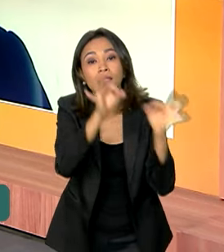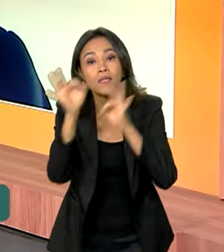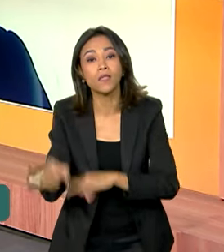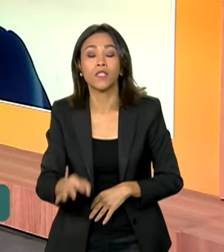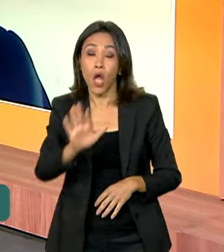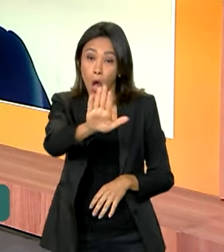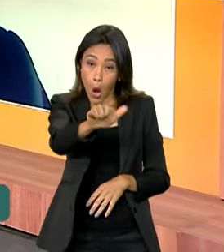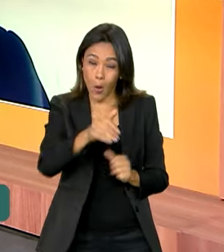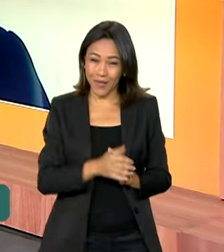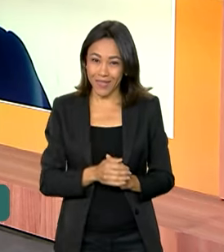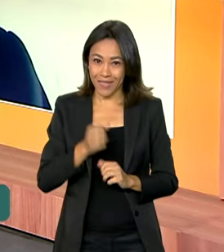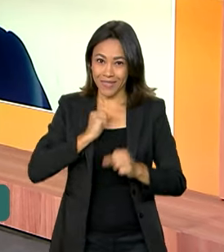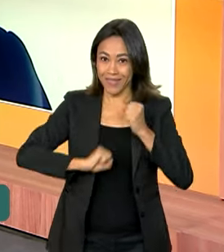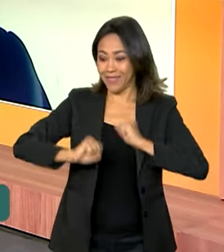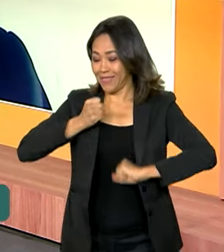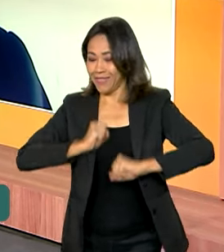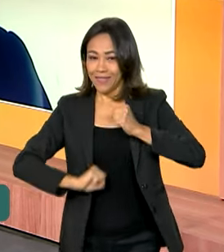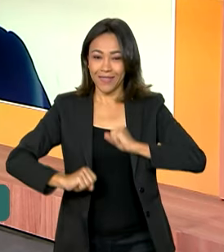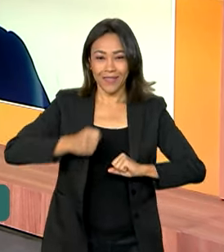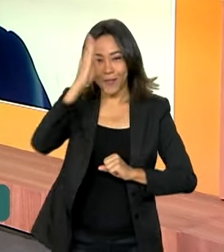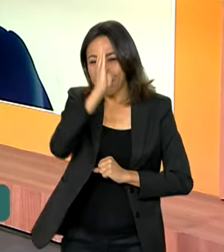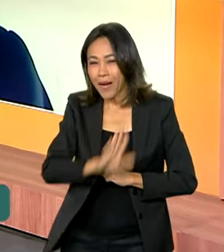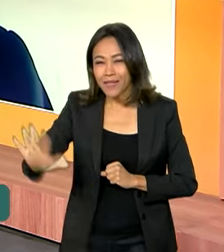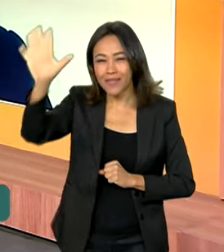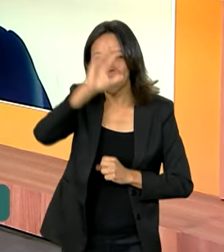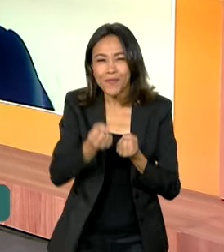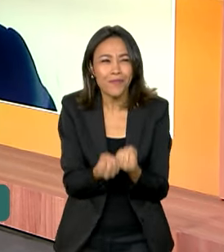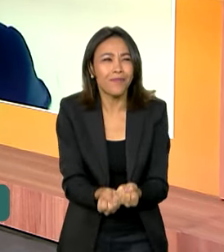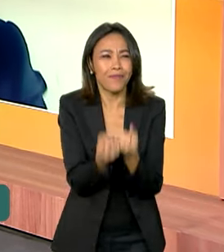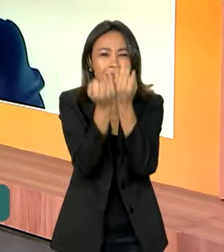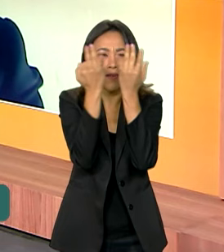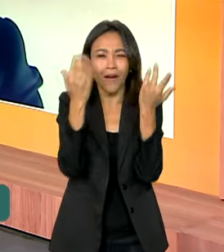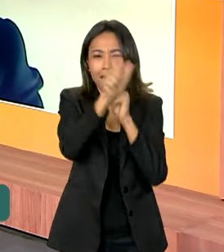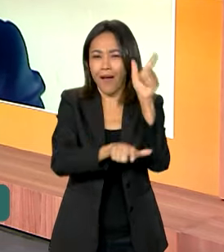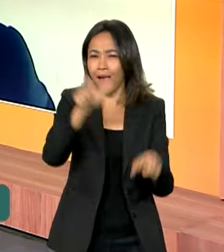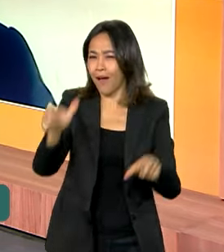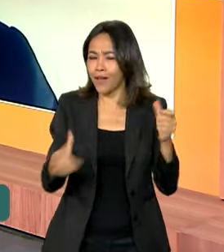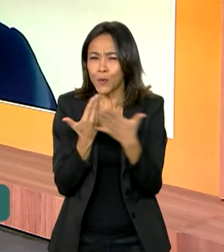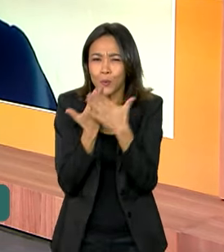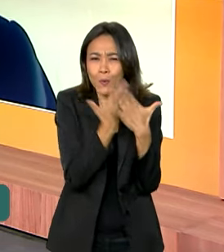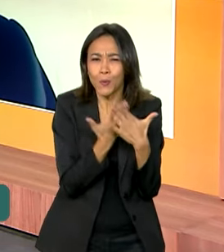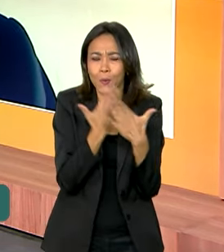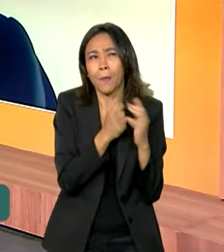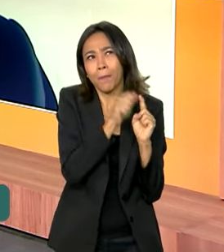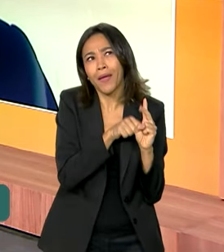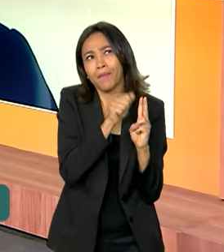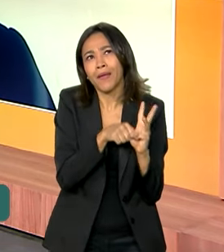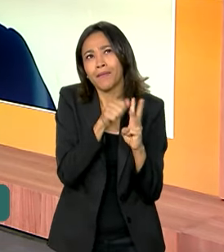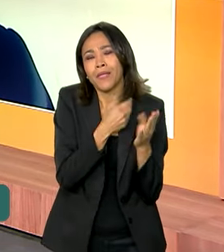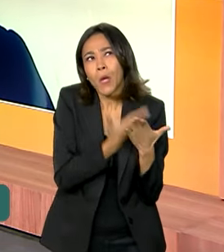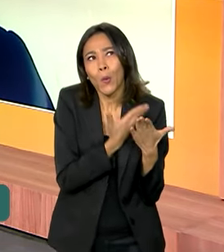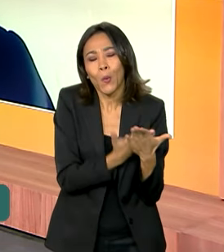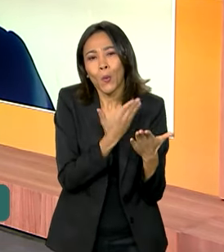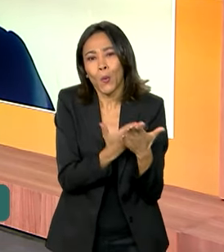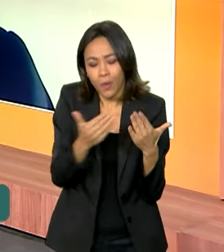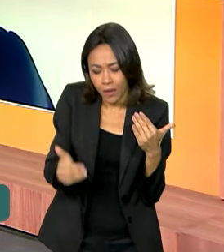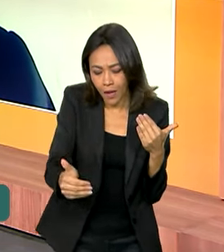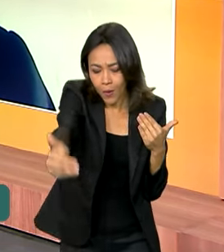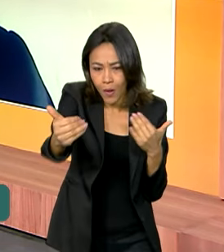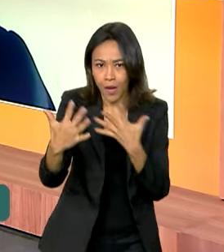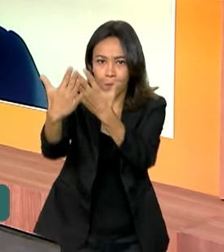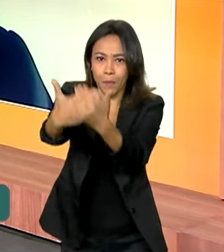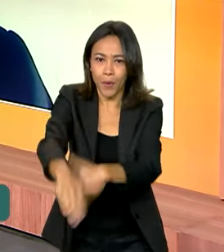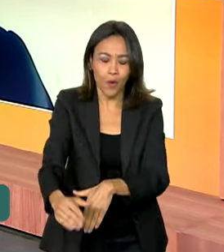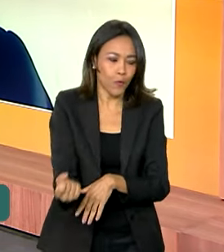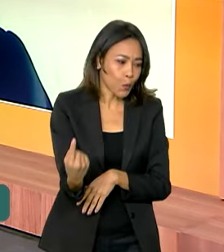Alexandre, muita expectativa em todo o país. Milhares e milhares de pessoas estudando aí há meses para essa prova, que vai ser uma